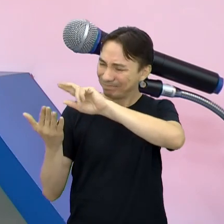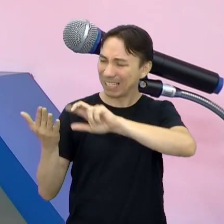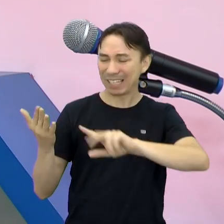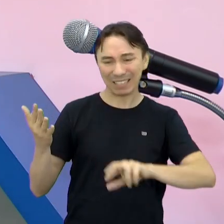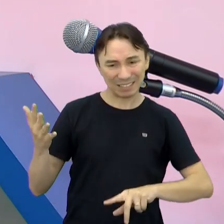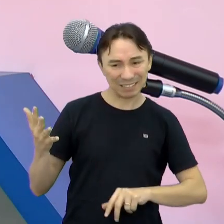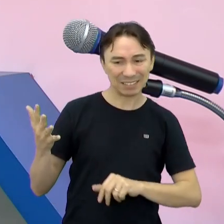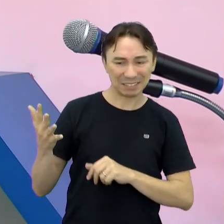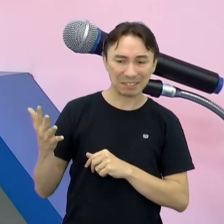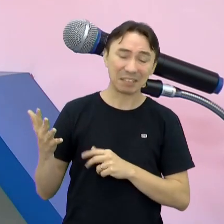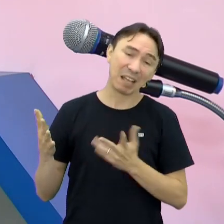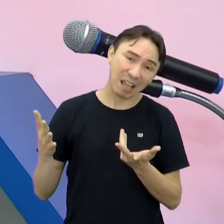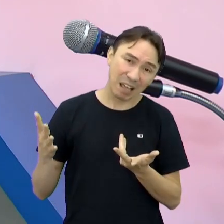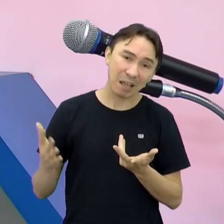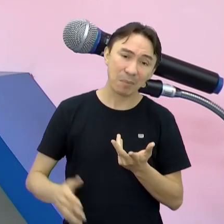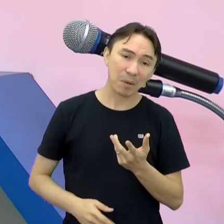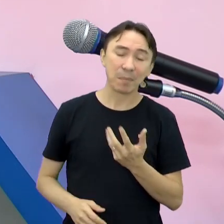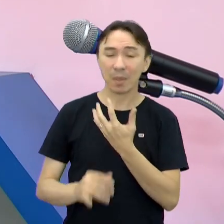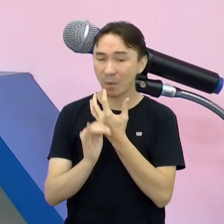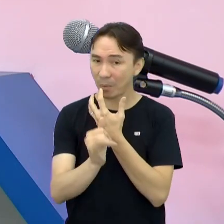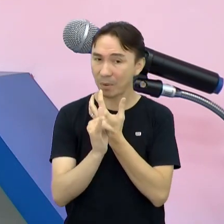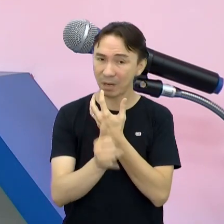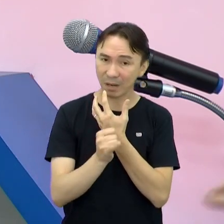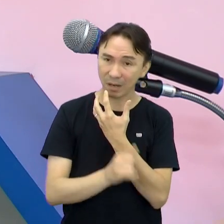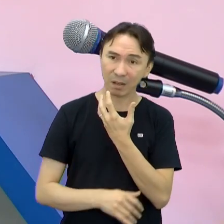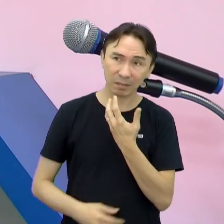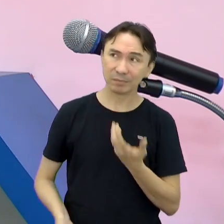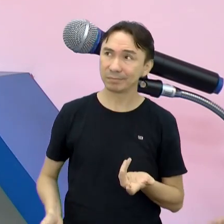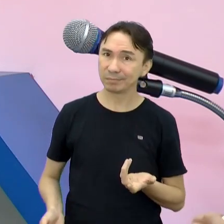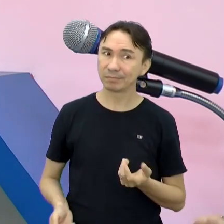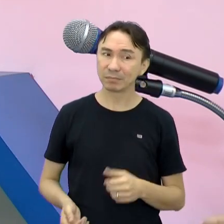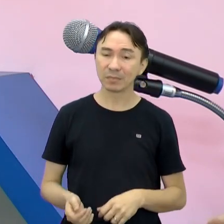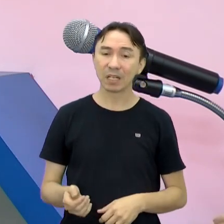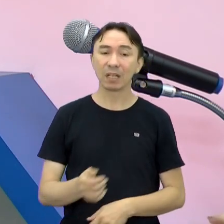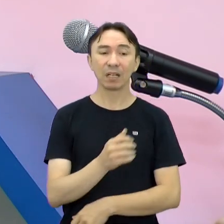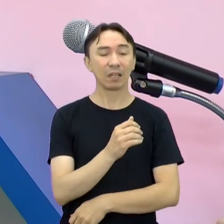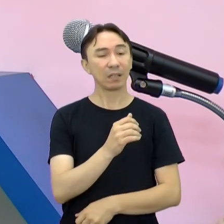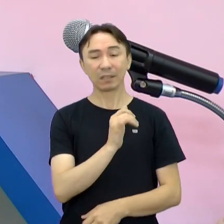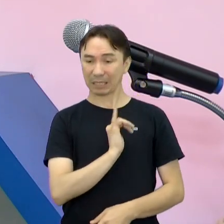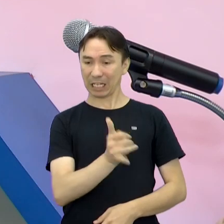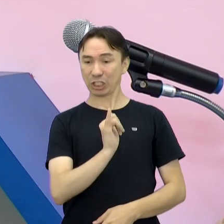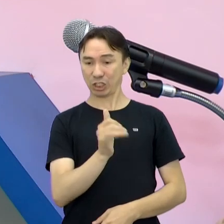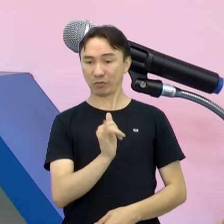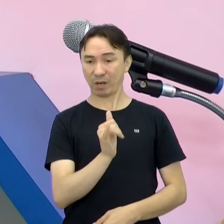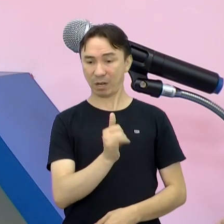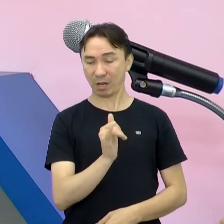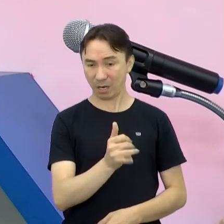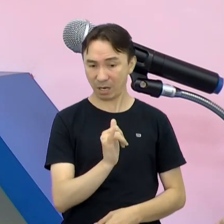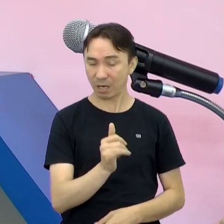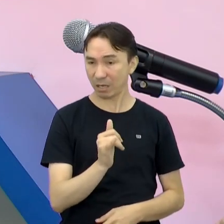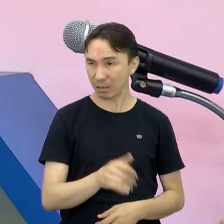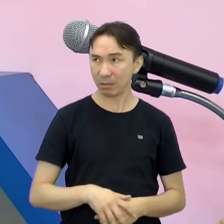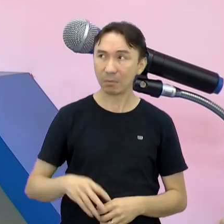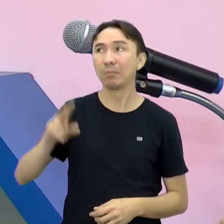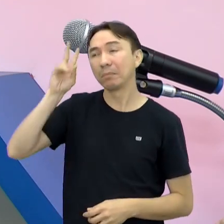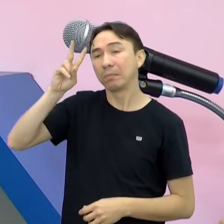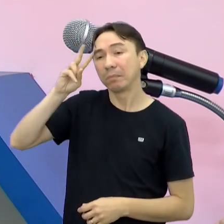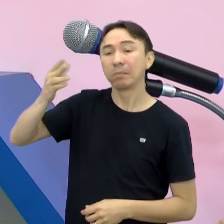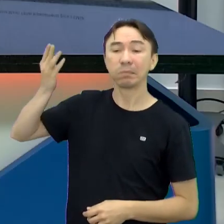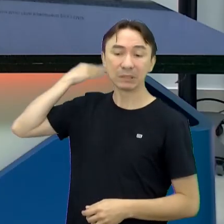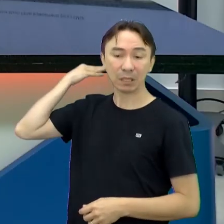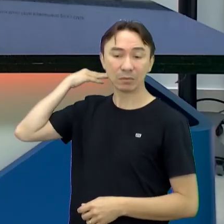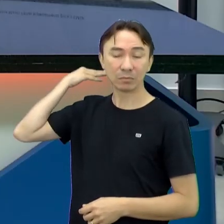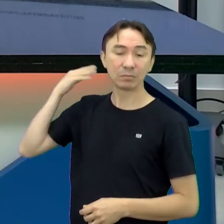de um fato que aconteceu passado, né? Então uma situação que a gente lembra Mas as crônicas esportivas elas também têm essa questão de